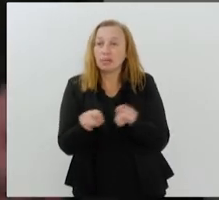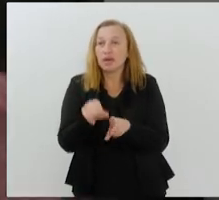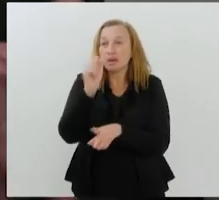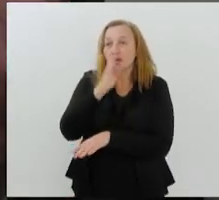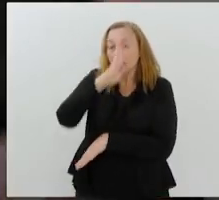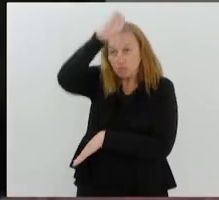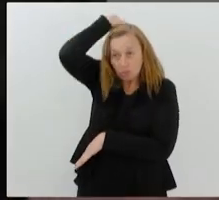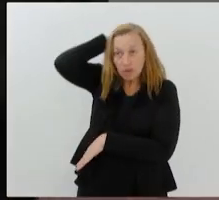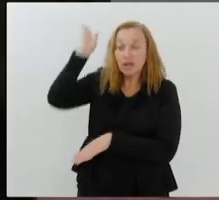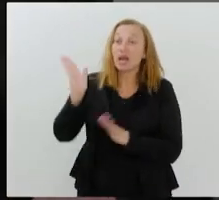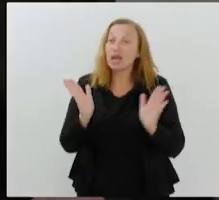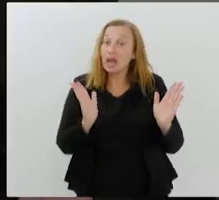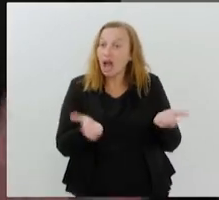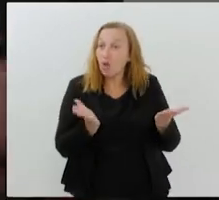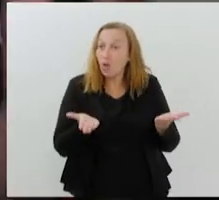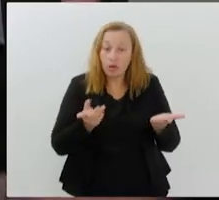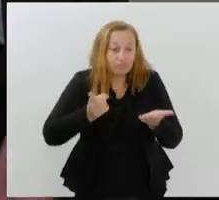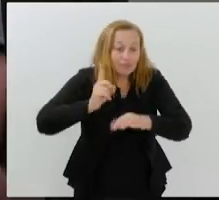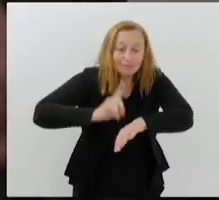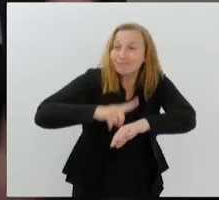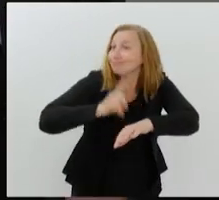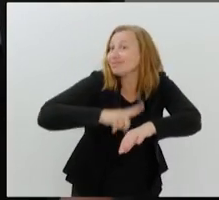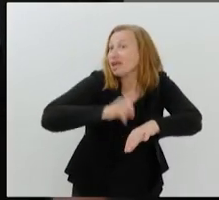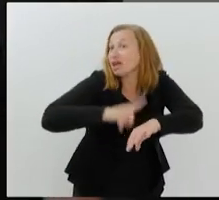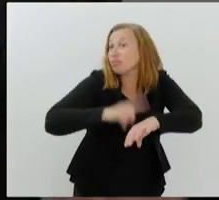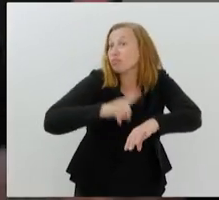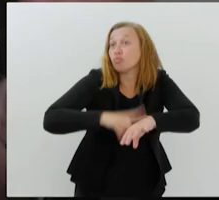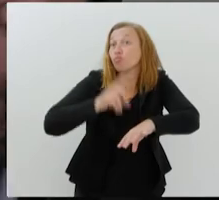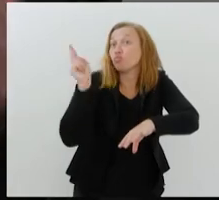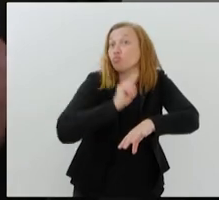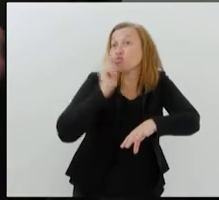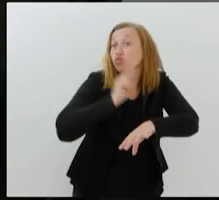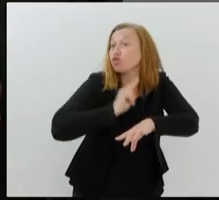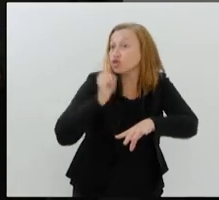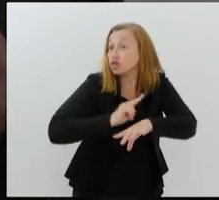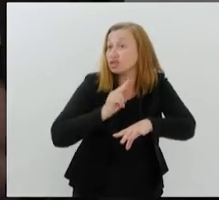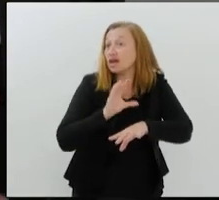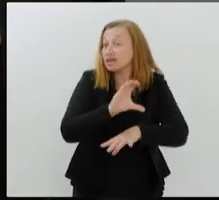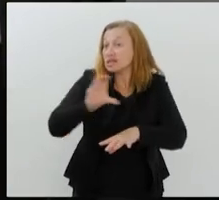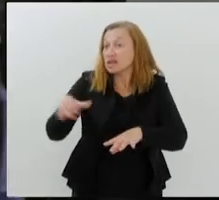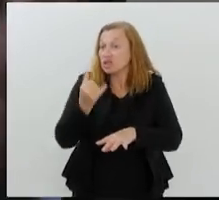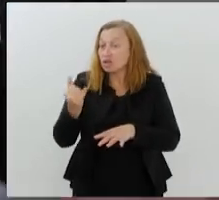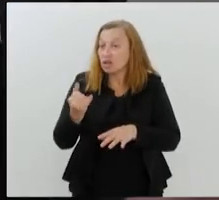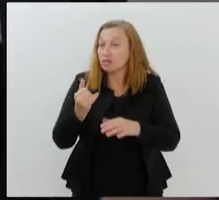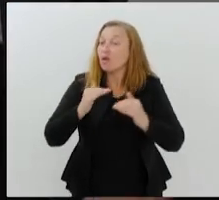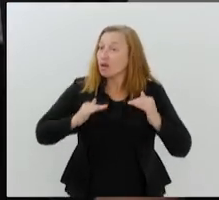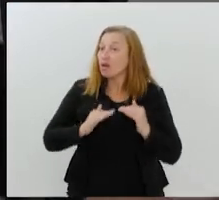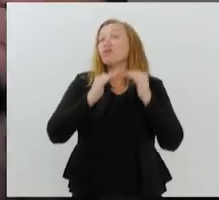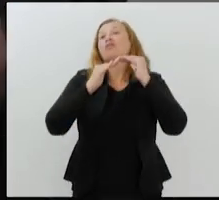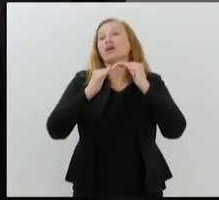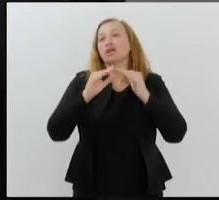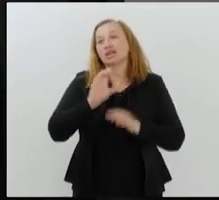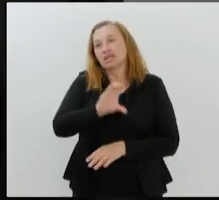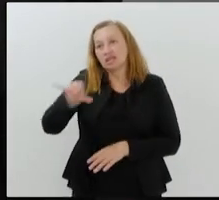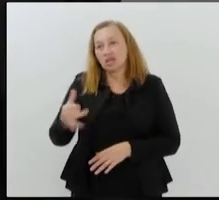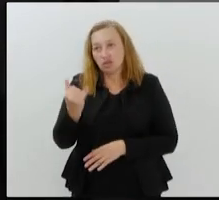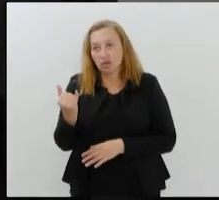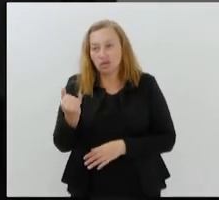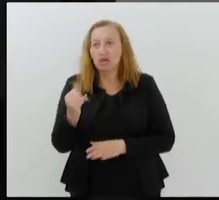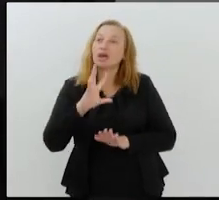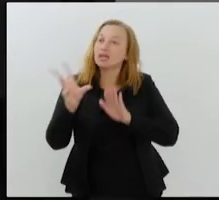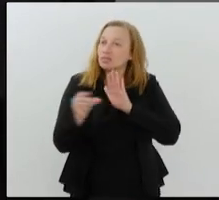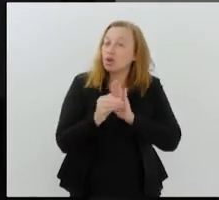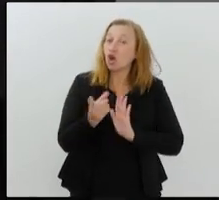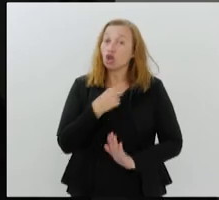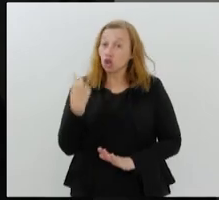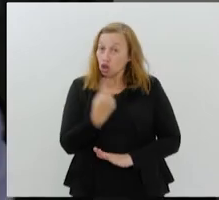tempo recorde, porque assim a realidade impõe, a CCJ deu parecer favorável às emendas, várias nós